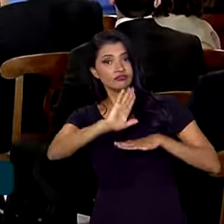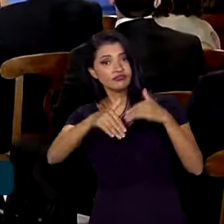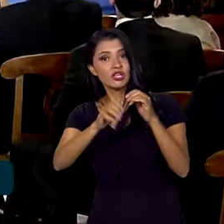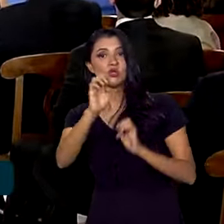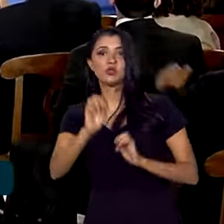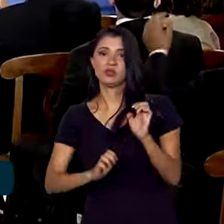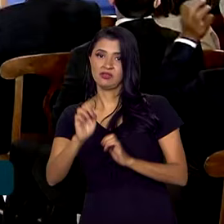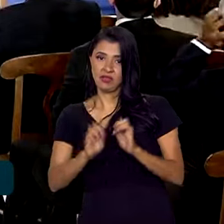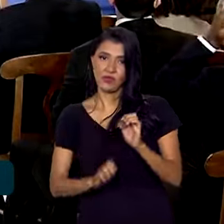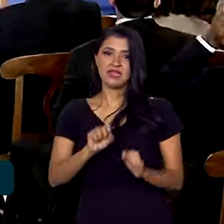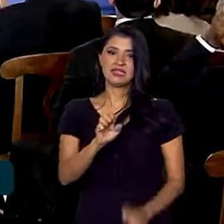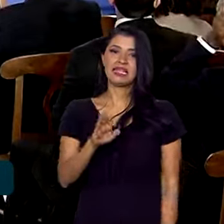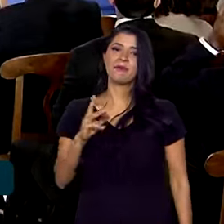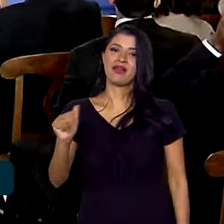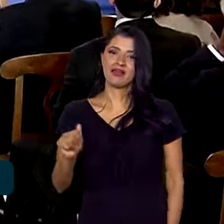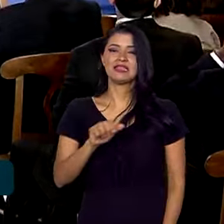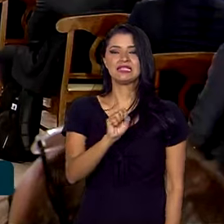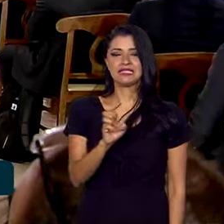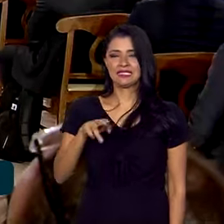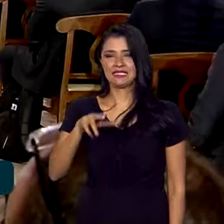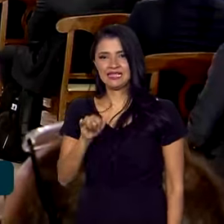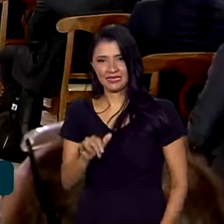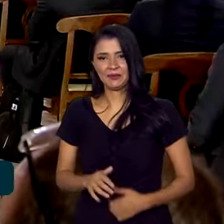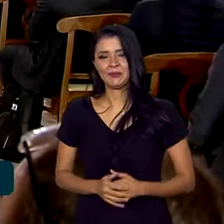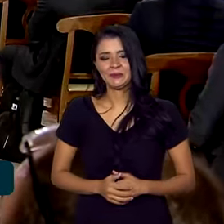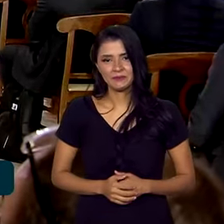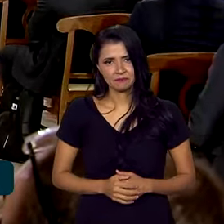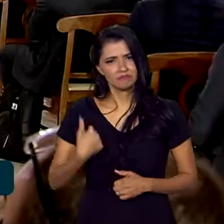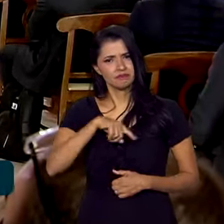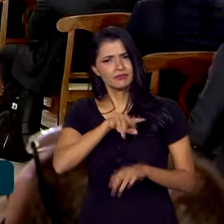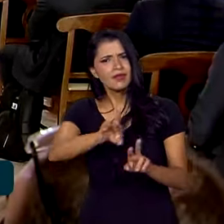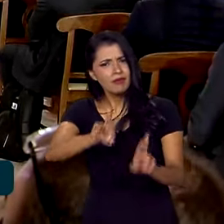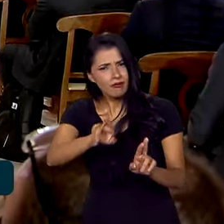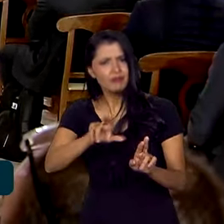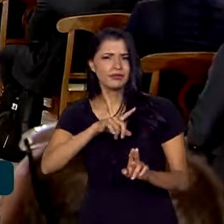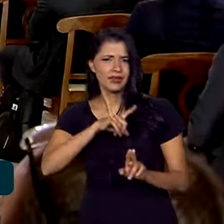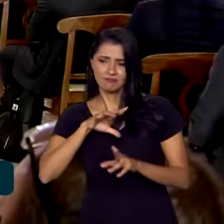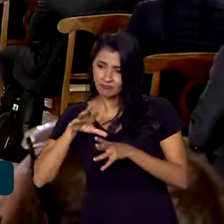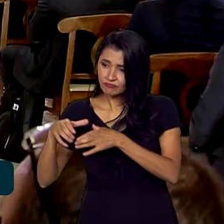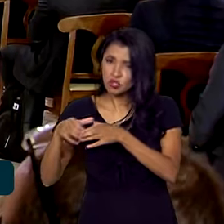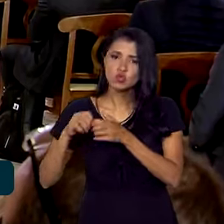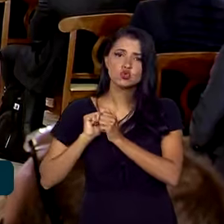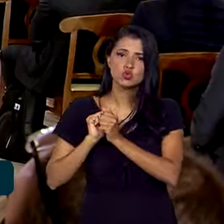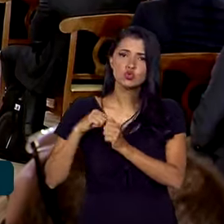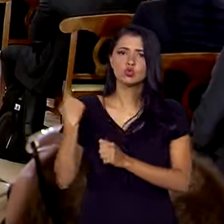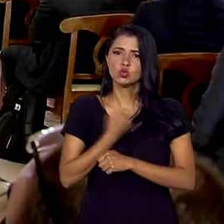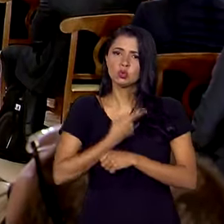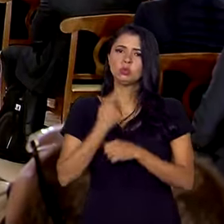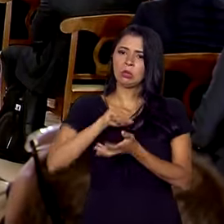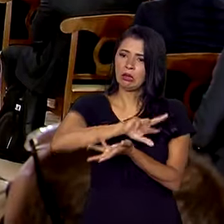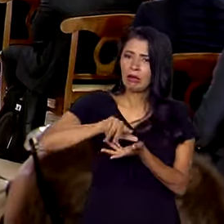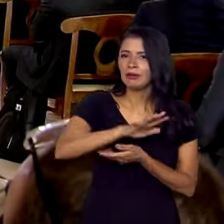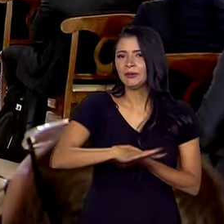Industrial, o SEBRAE e o SENAI. Nós temos muita expectativa de que, juntos, com toda a cumplicidade de todos os